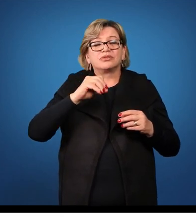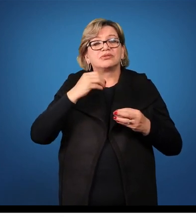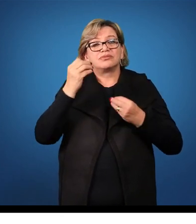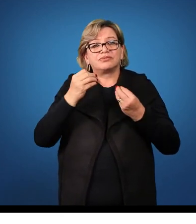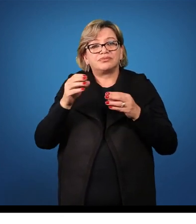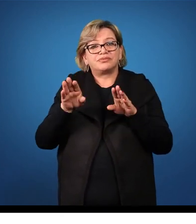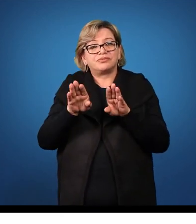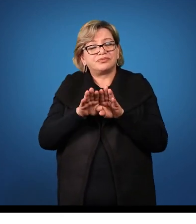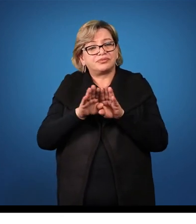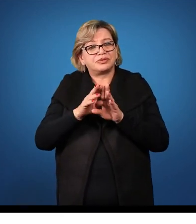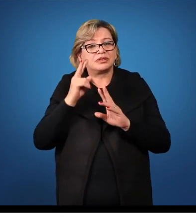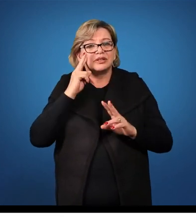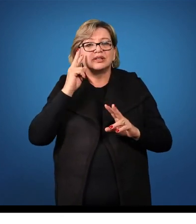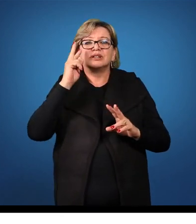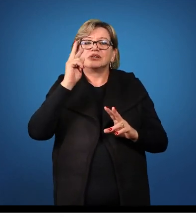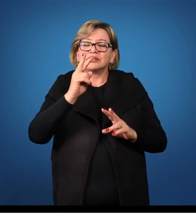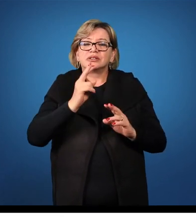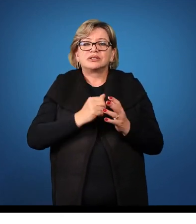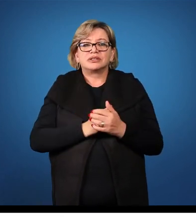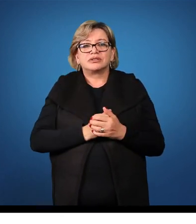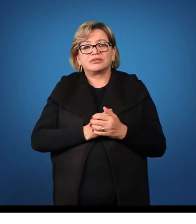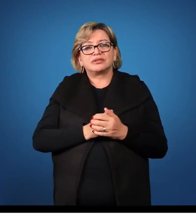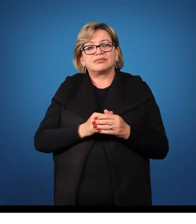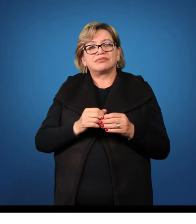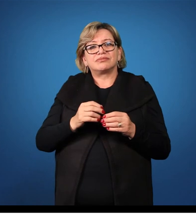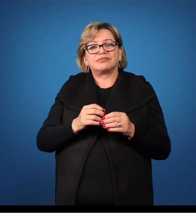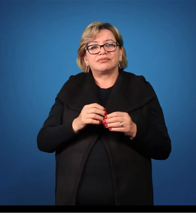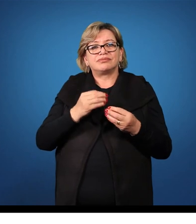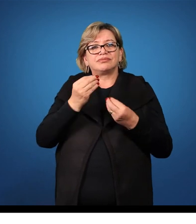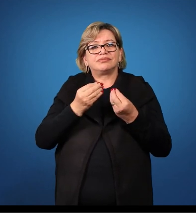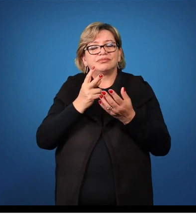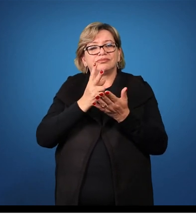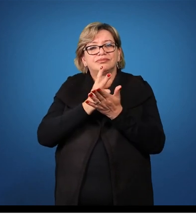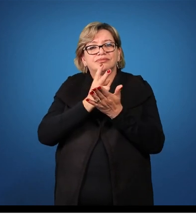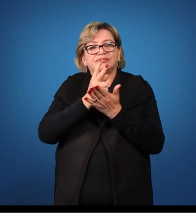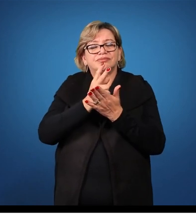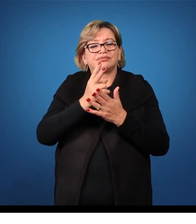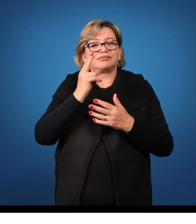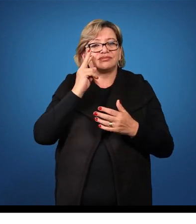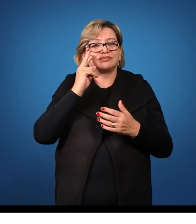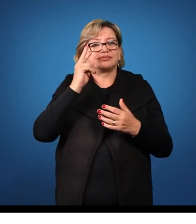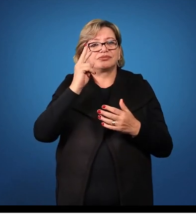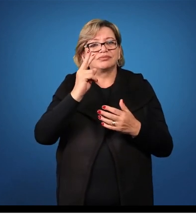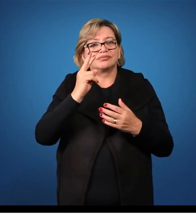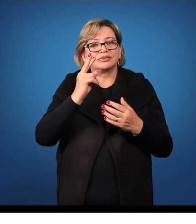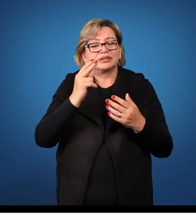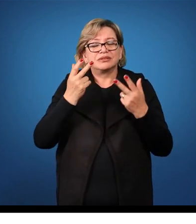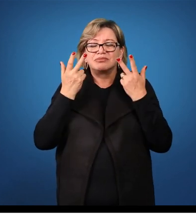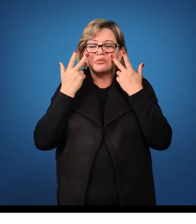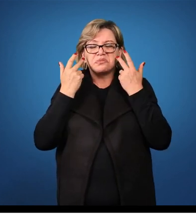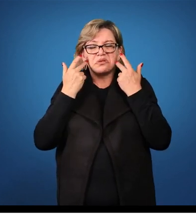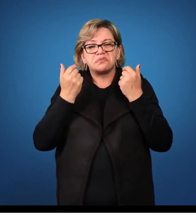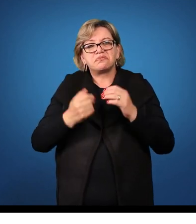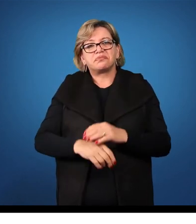ao nominativo. E o ablativo, corpóri, normal.